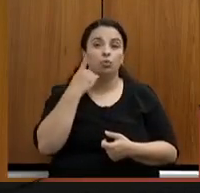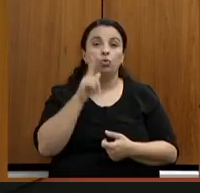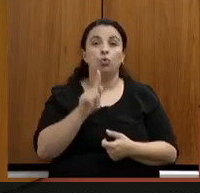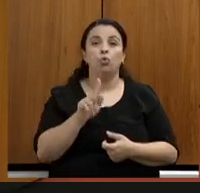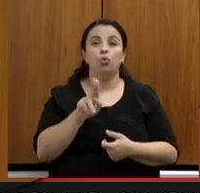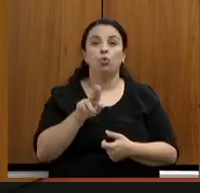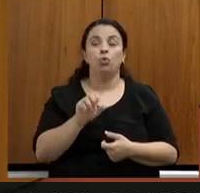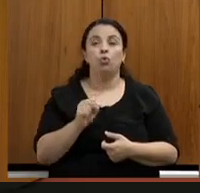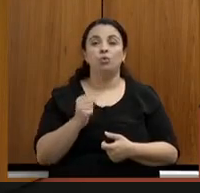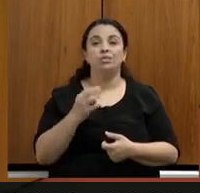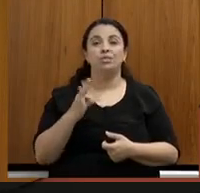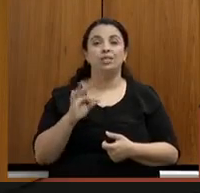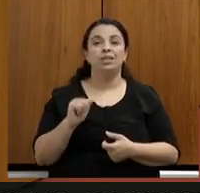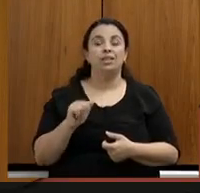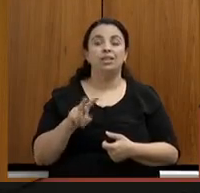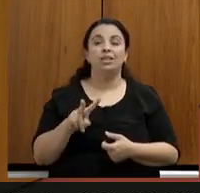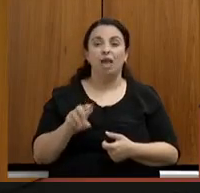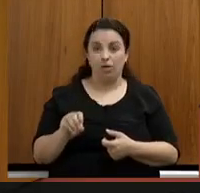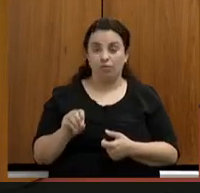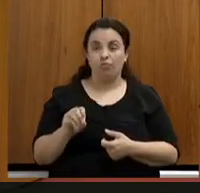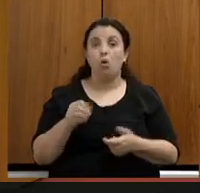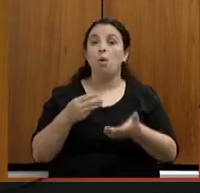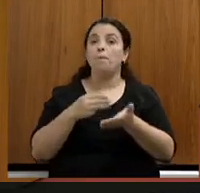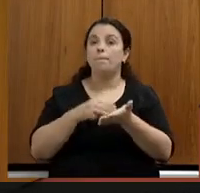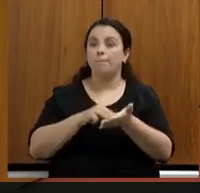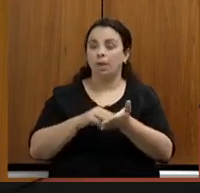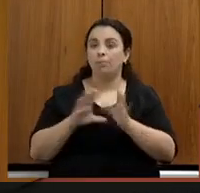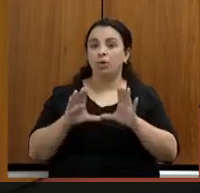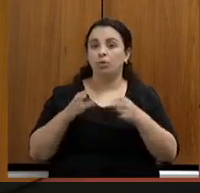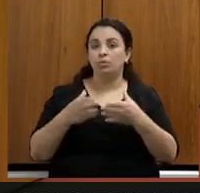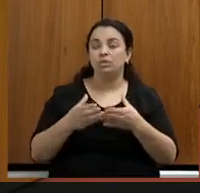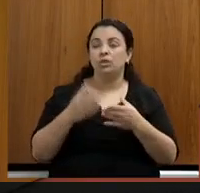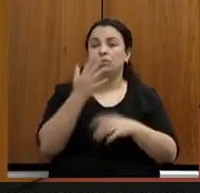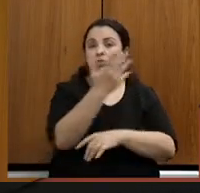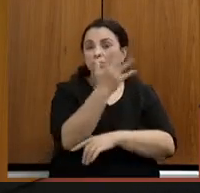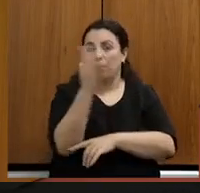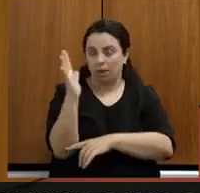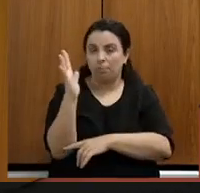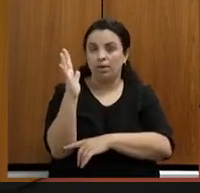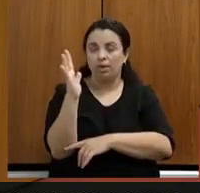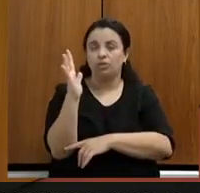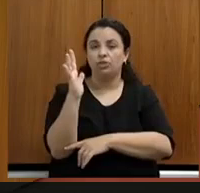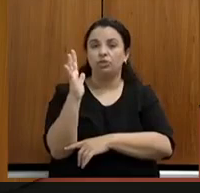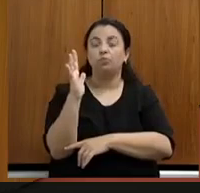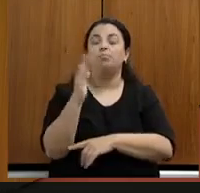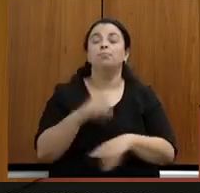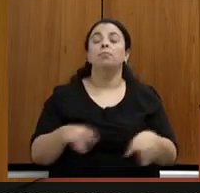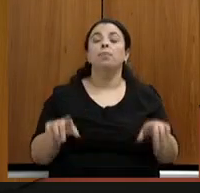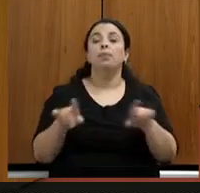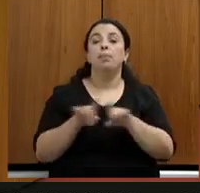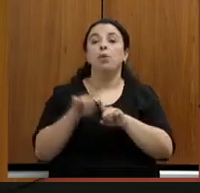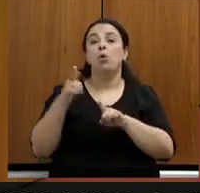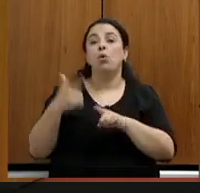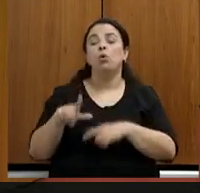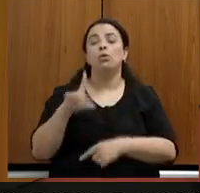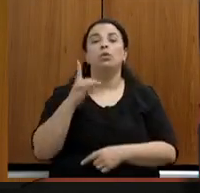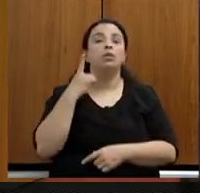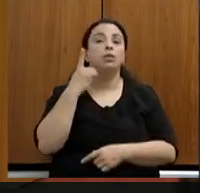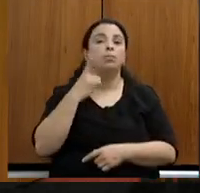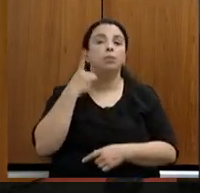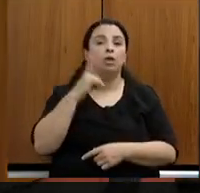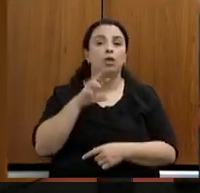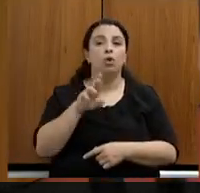Santana, membro efetivo da Comissão de Meio Ambiente, e o deputado aqui, Roberto Andrade, também